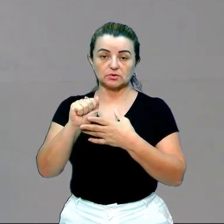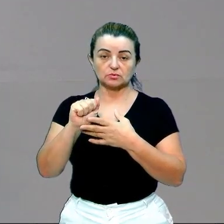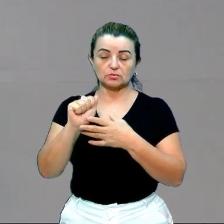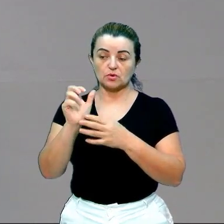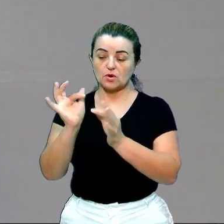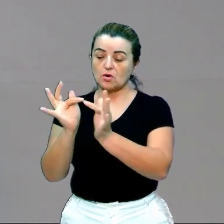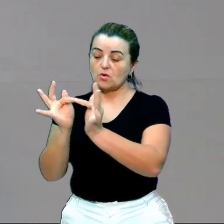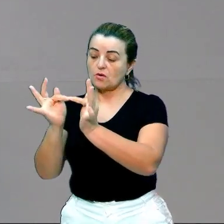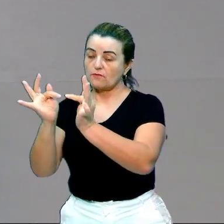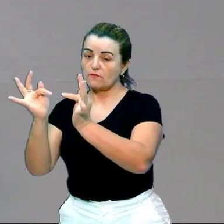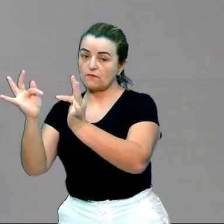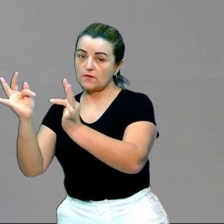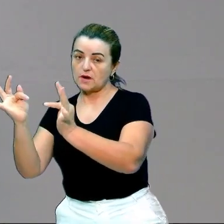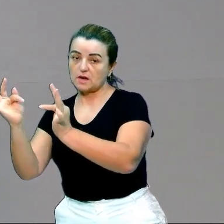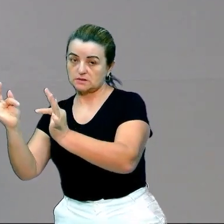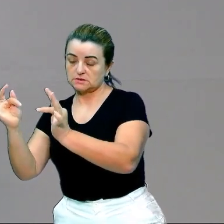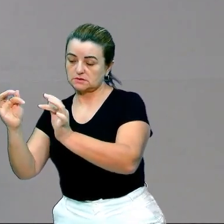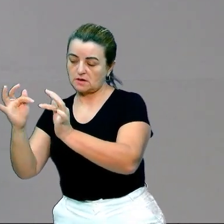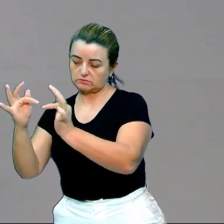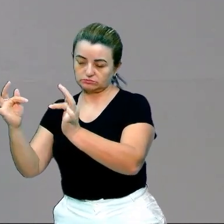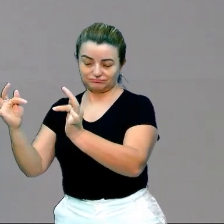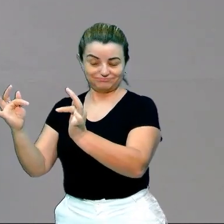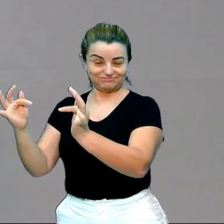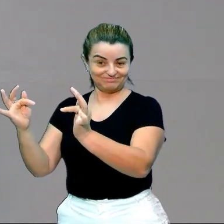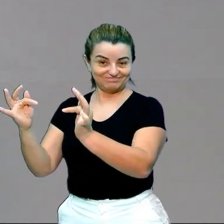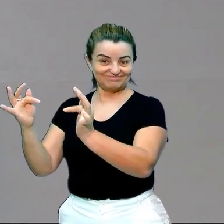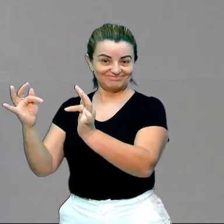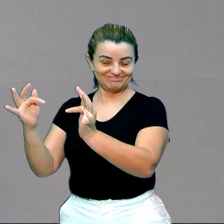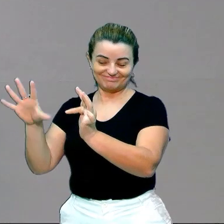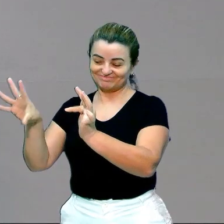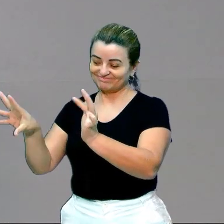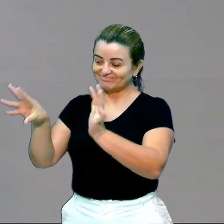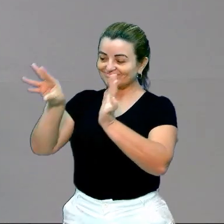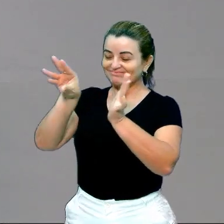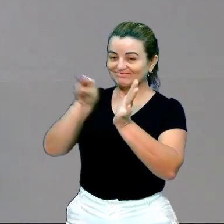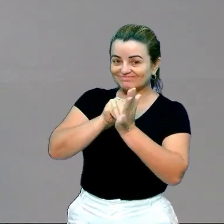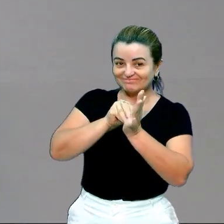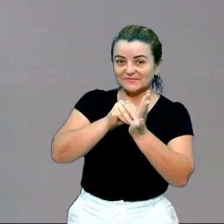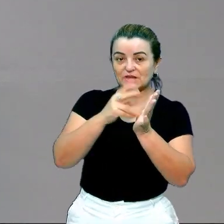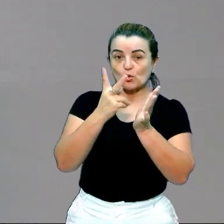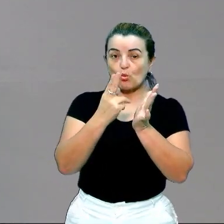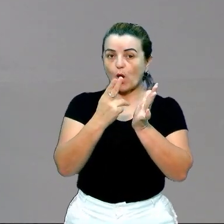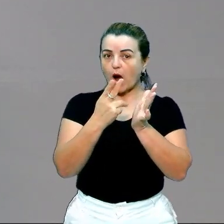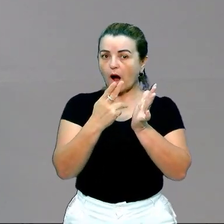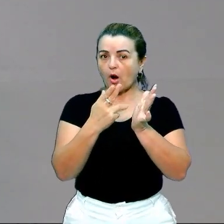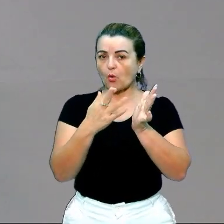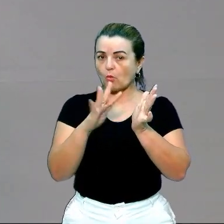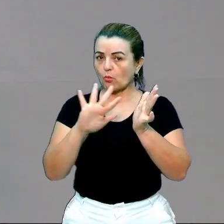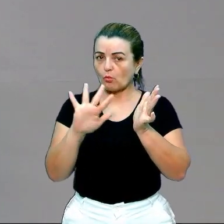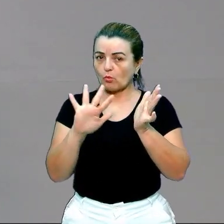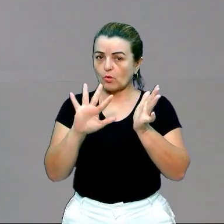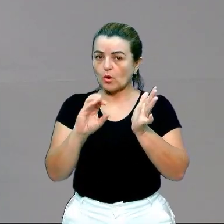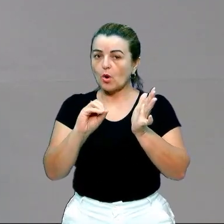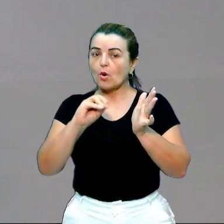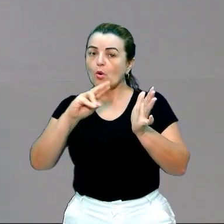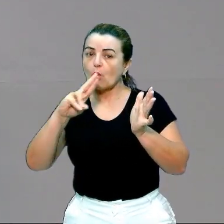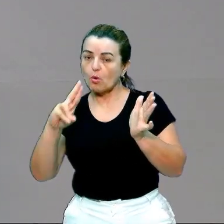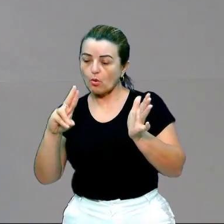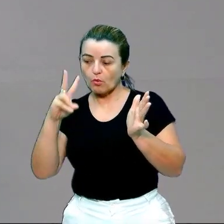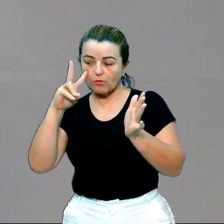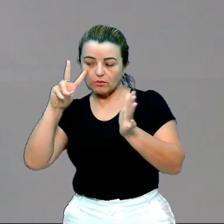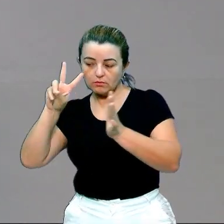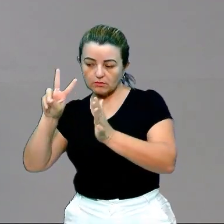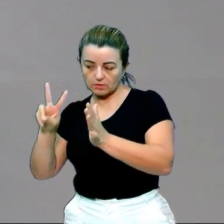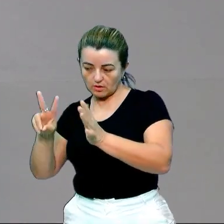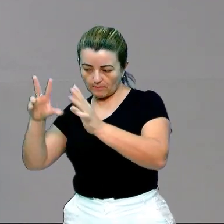copiou e colou exatamente igual a frase da personalidade histórica. Ou quando ele fez